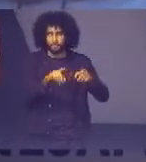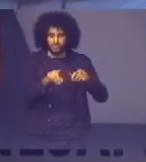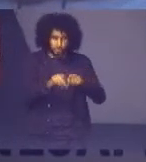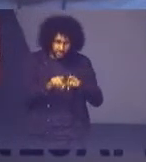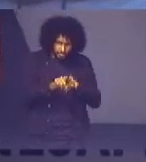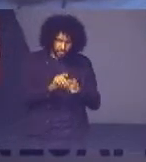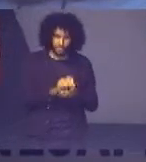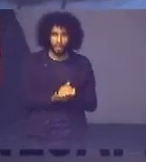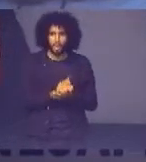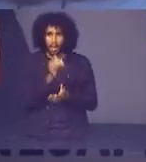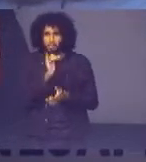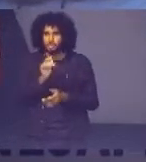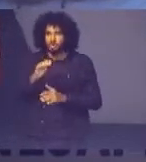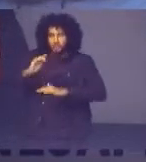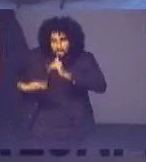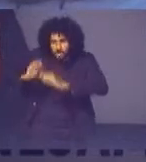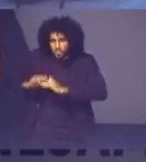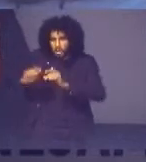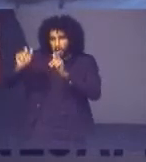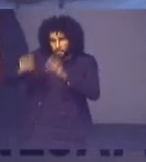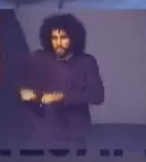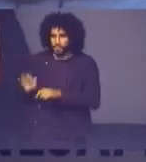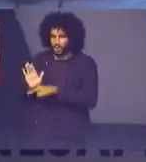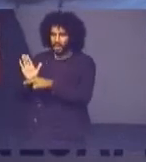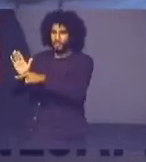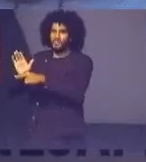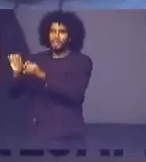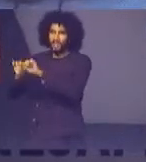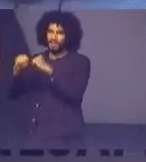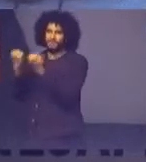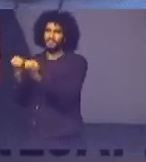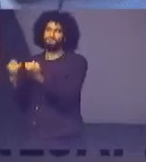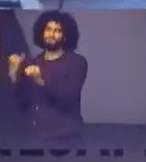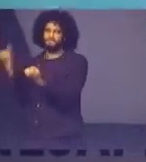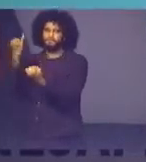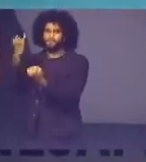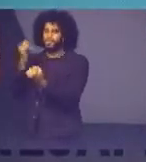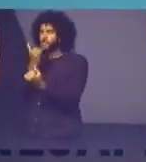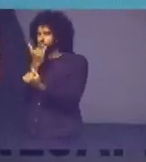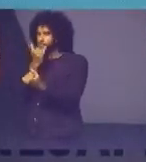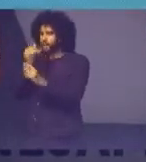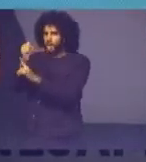do profissional poder servir a sociedade. Eu acho que isso é importante para toda profissão.